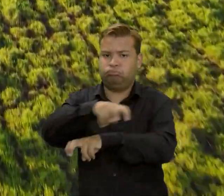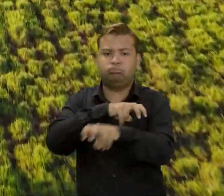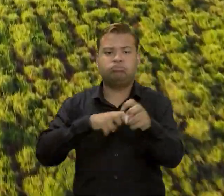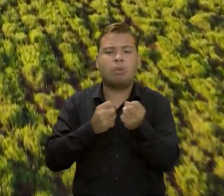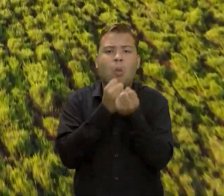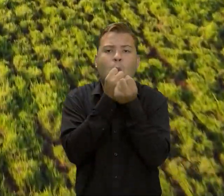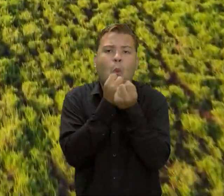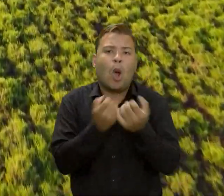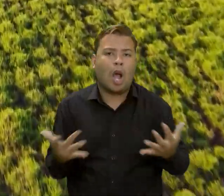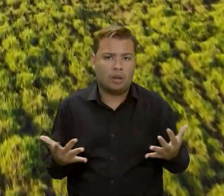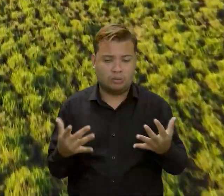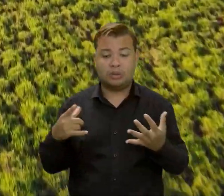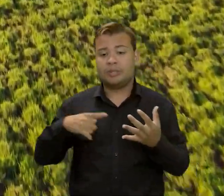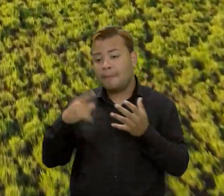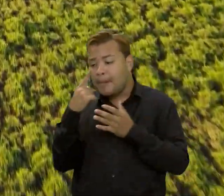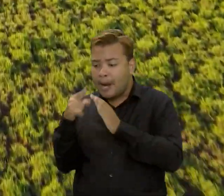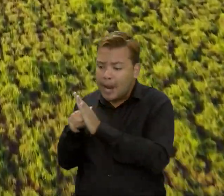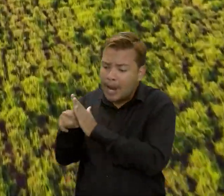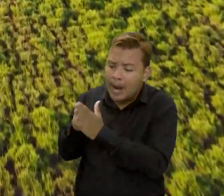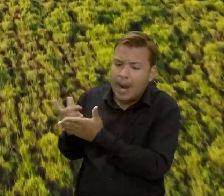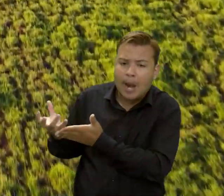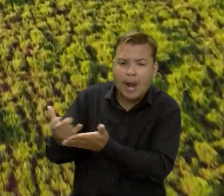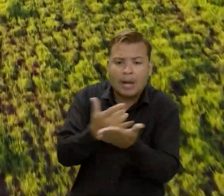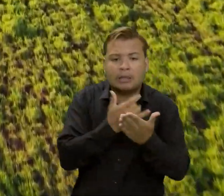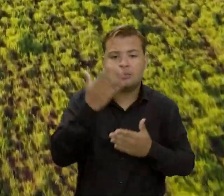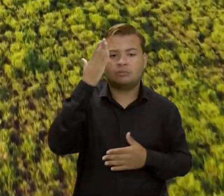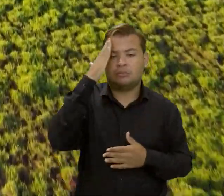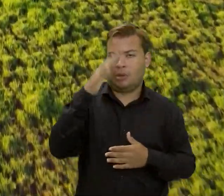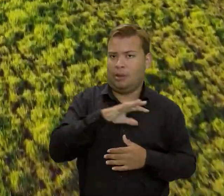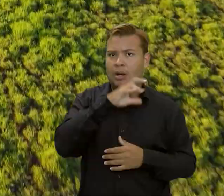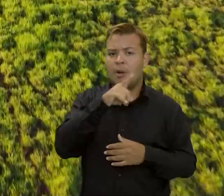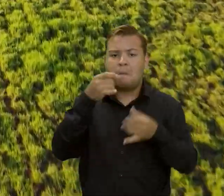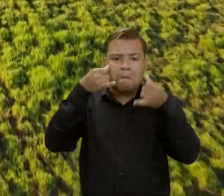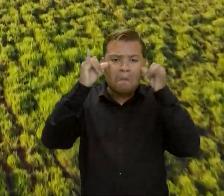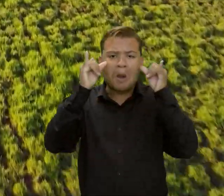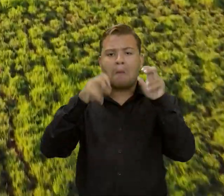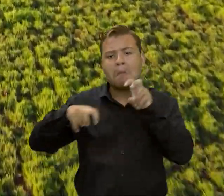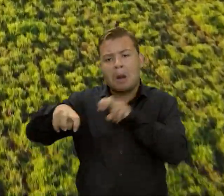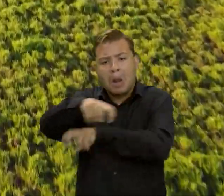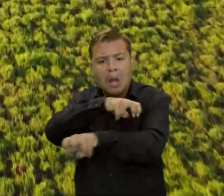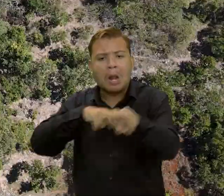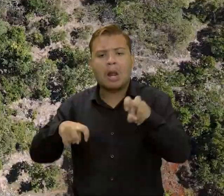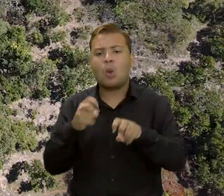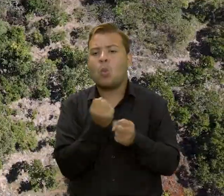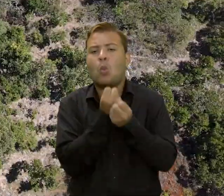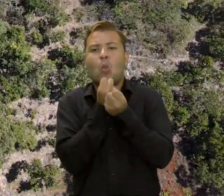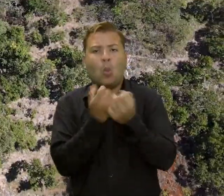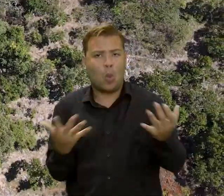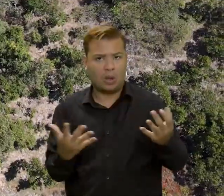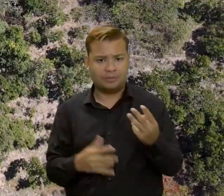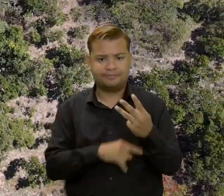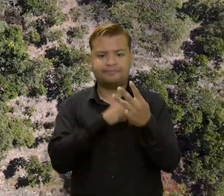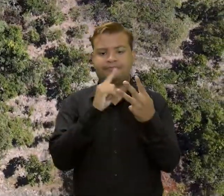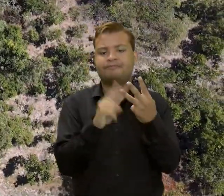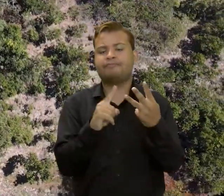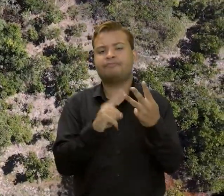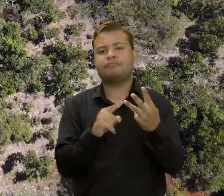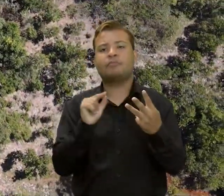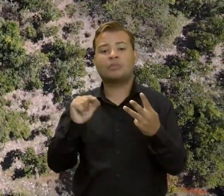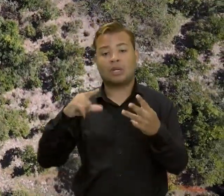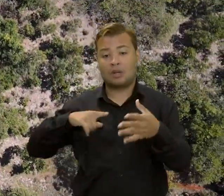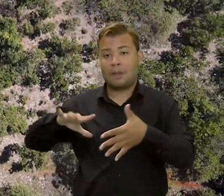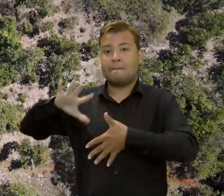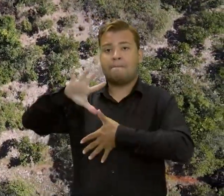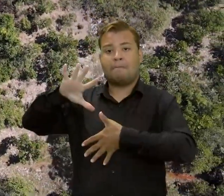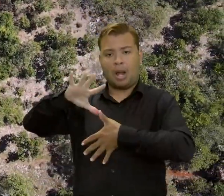a gente vai usar dados de censo para fazer essa estimativa de taxa de lotação bovina nas áreas de pastagens. O terceiro produto é um mapa